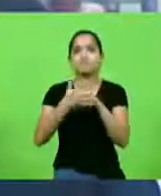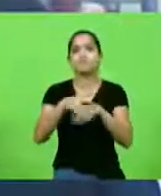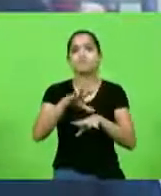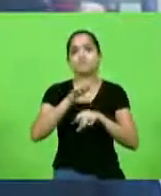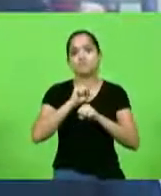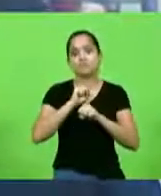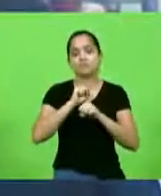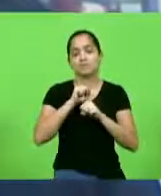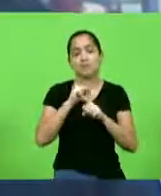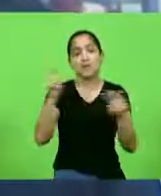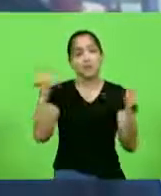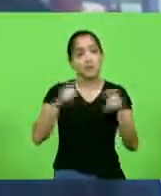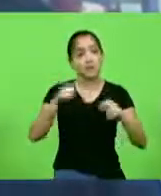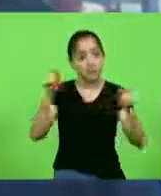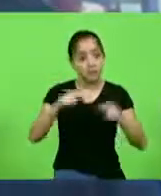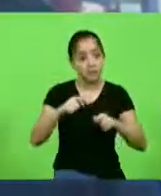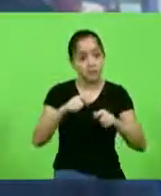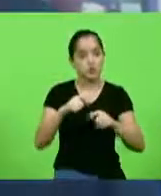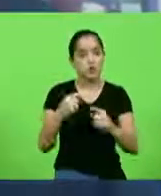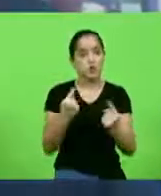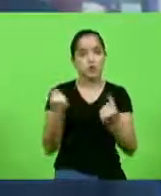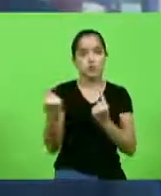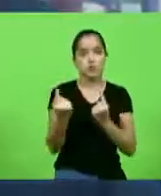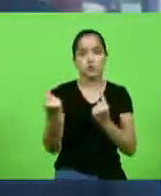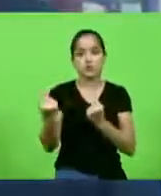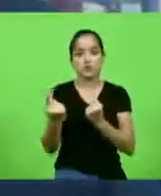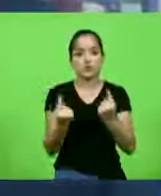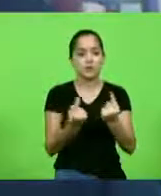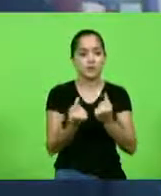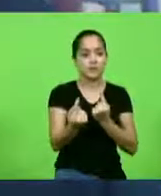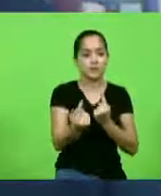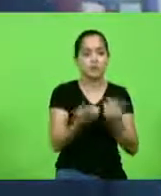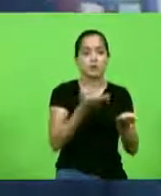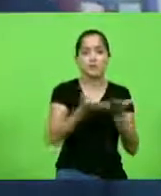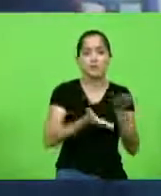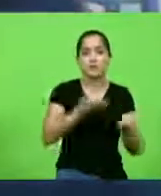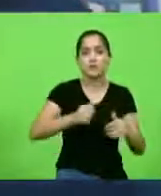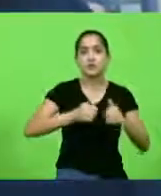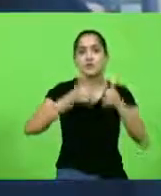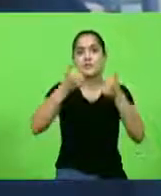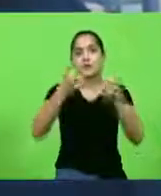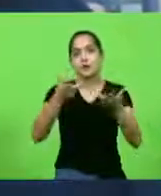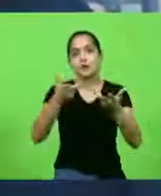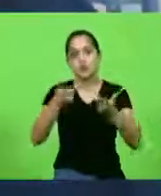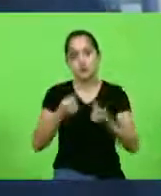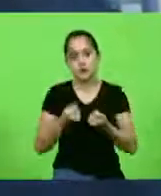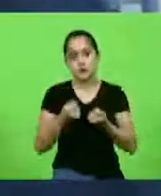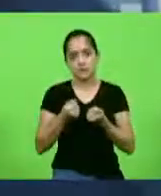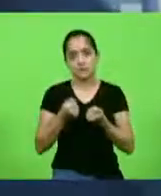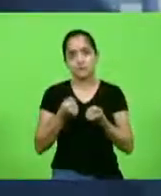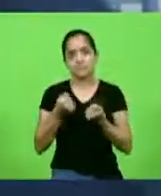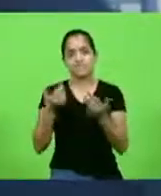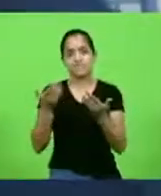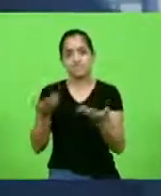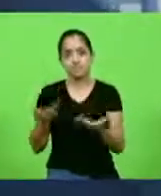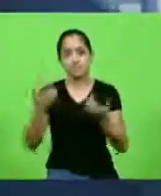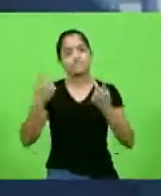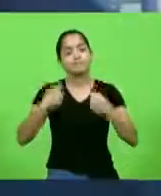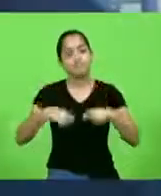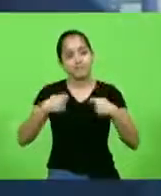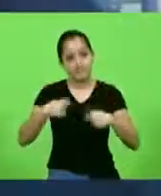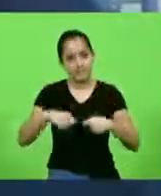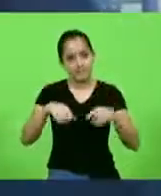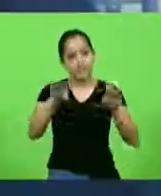Isso permitiria um isolamento e um atendimento melhor e mais eficaz. Para isso, precisa de